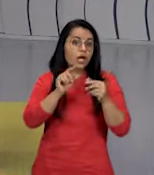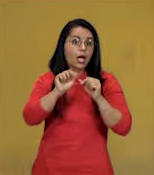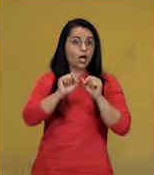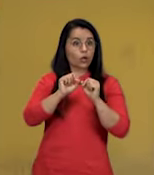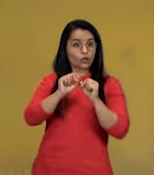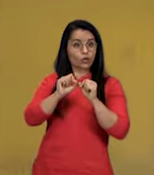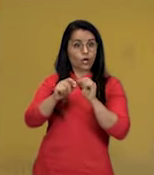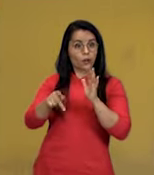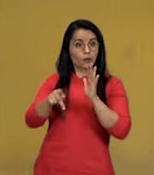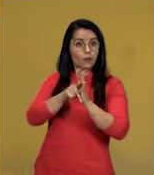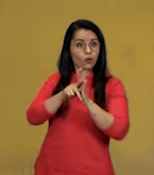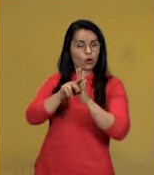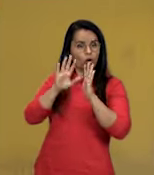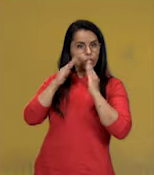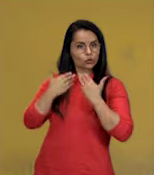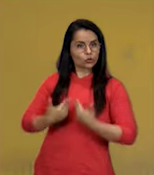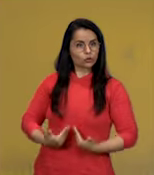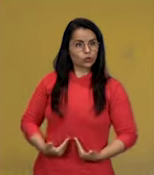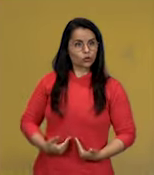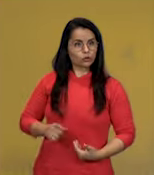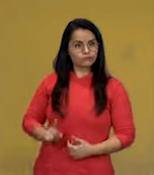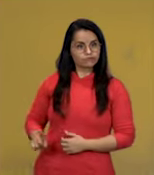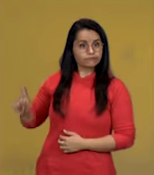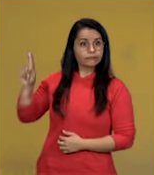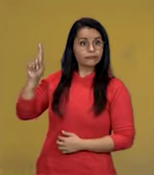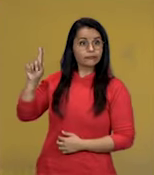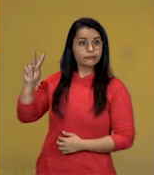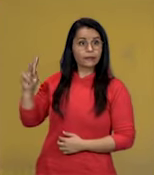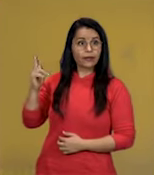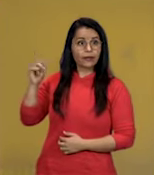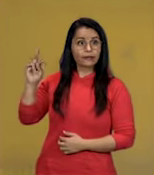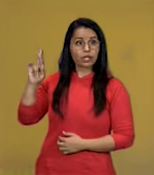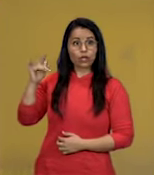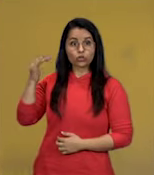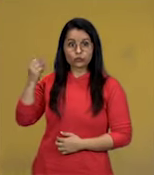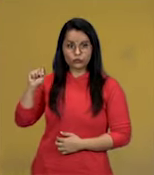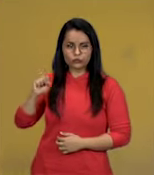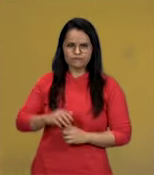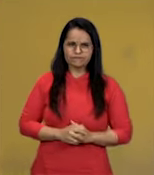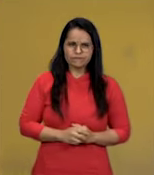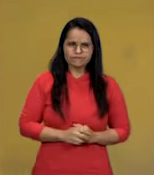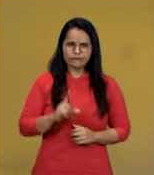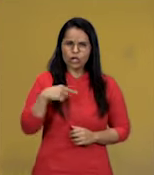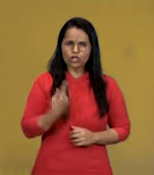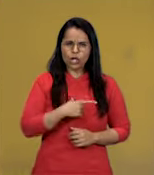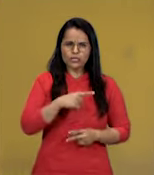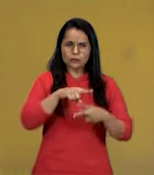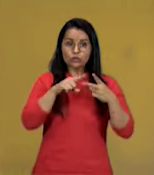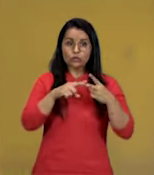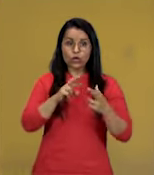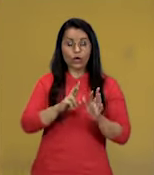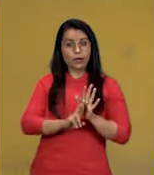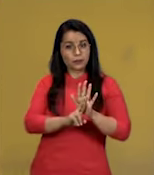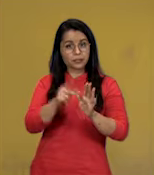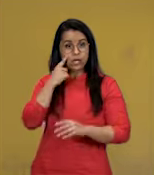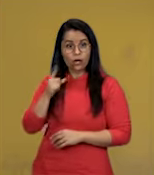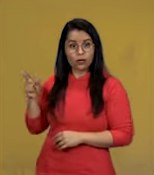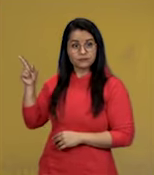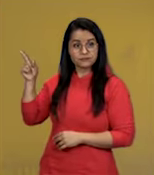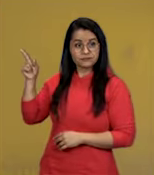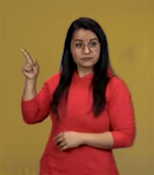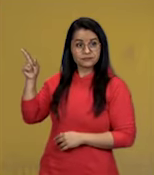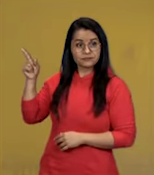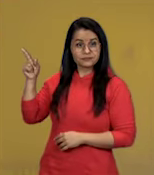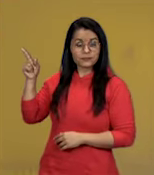dos organismos heterótrofos. Temos dois representantes aqui. Nós temos um representante dos